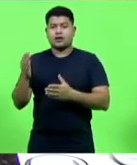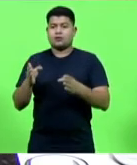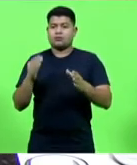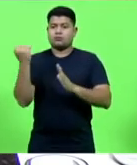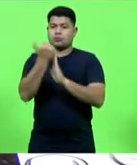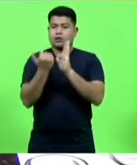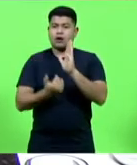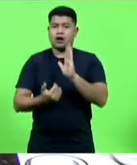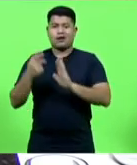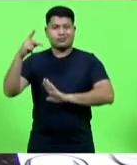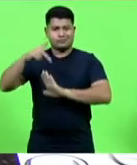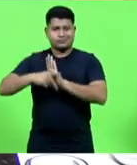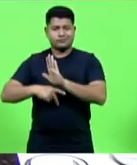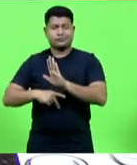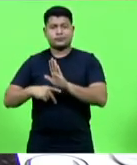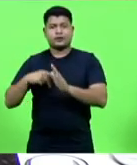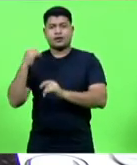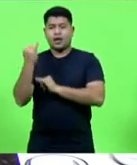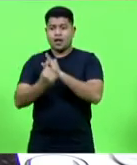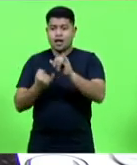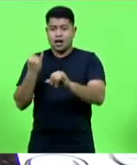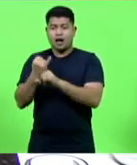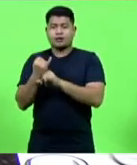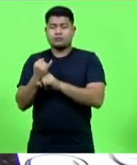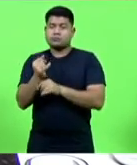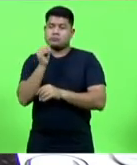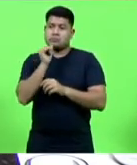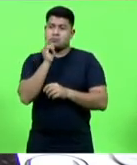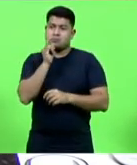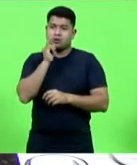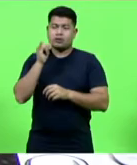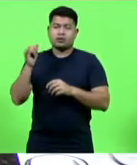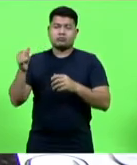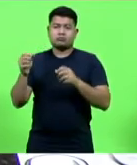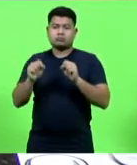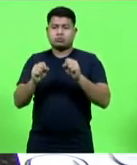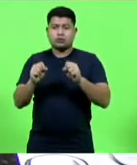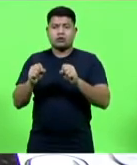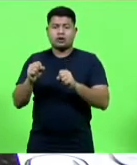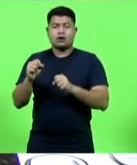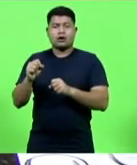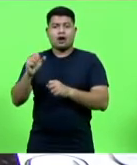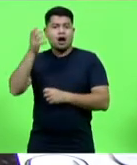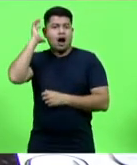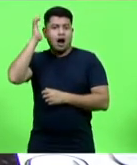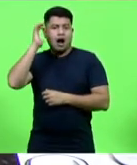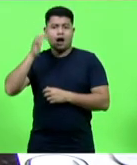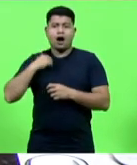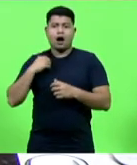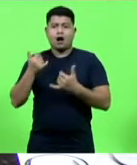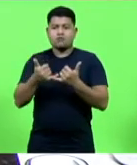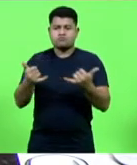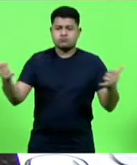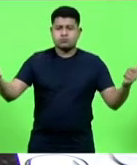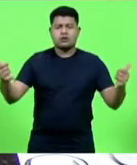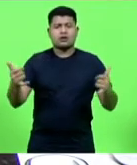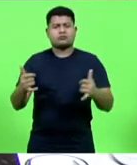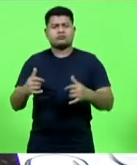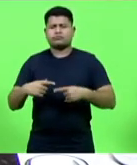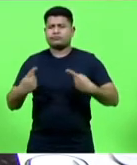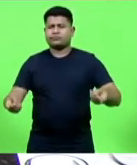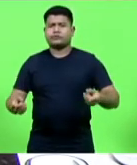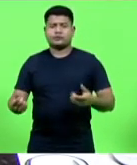seja via satélite, seja via rádio, seja os cabos, enfim, para que eles possam